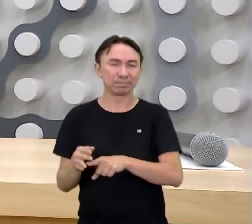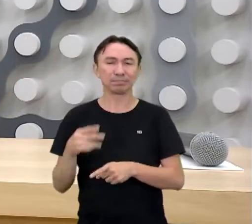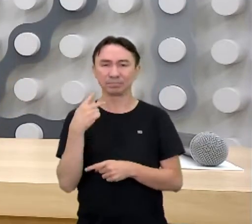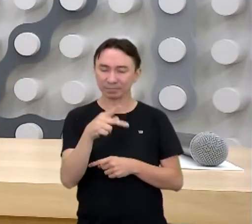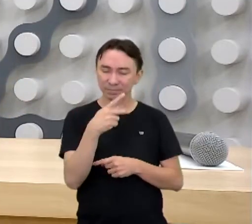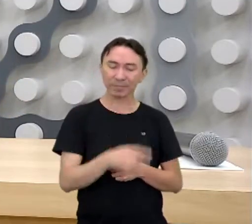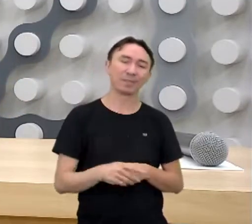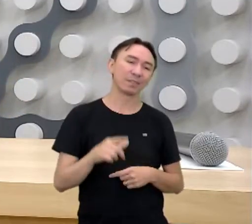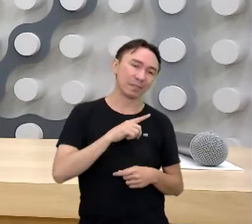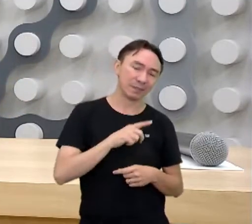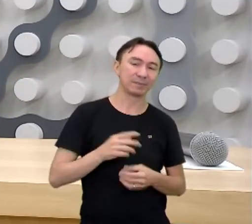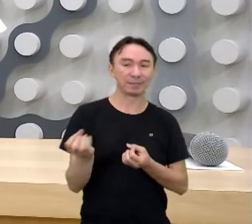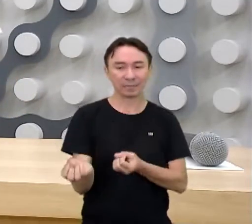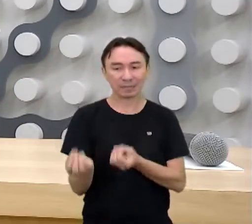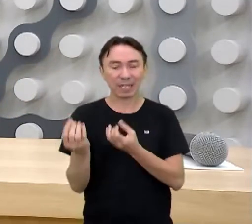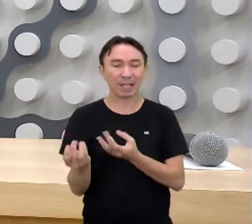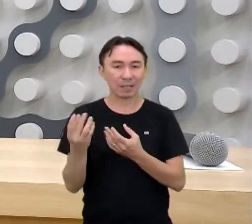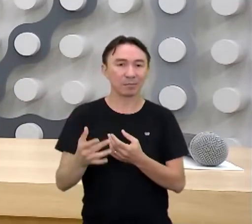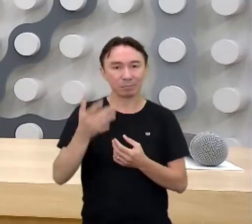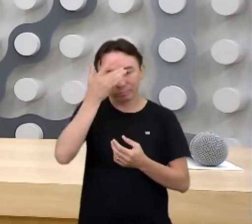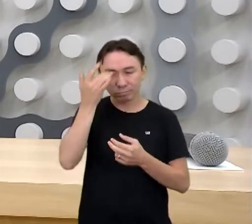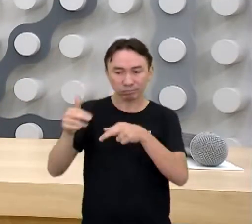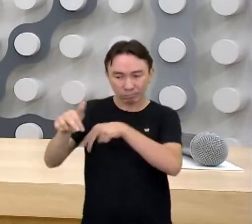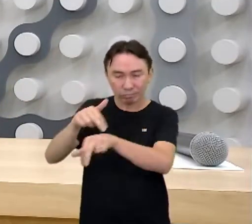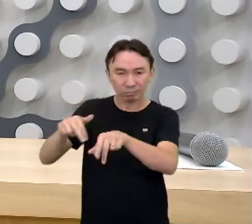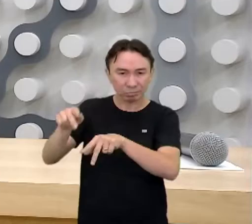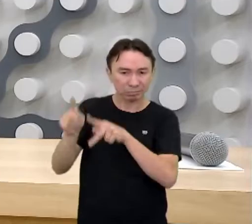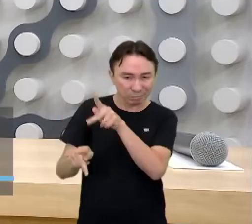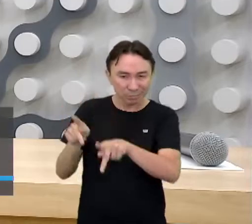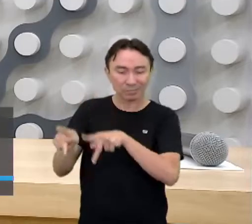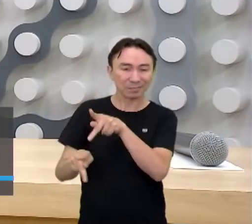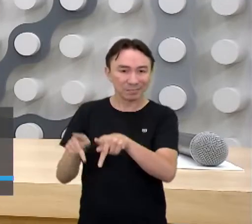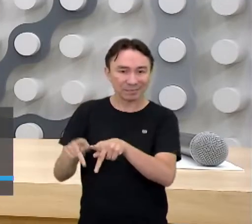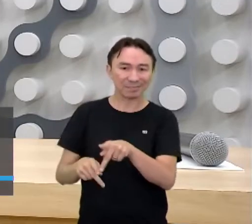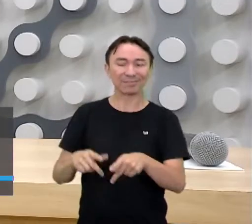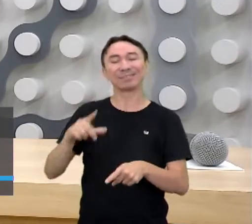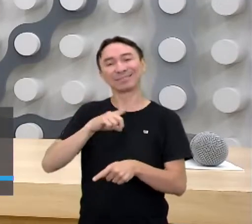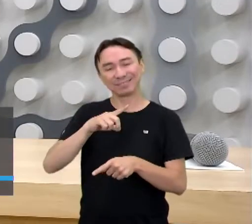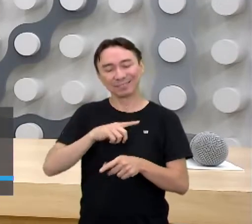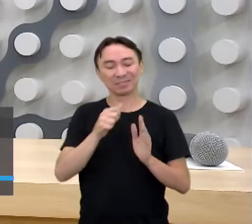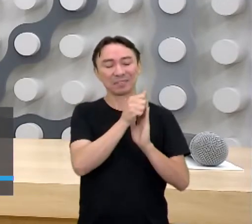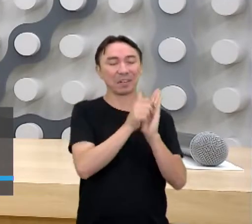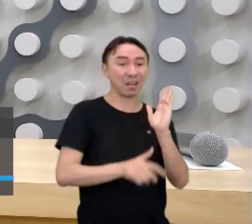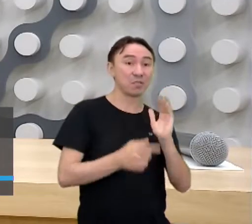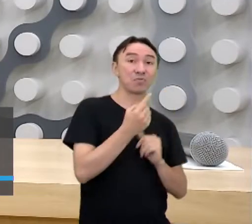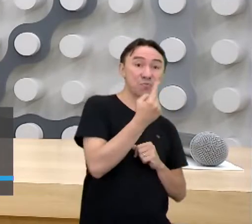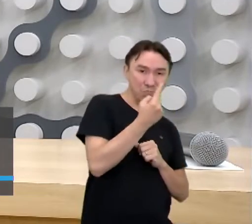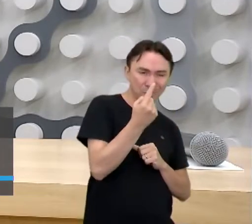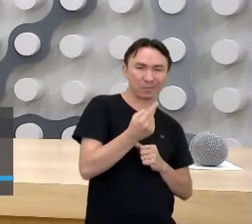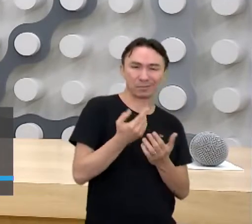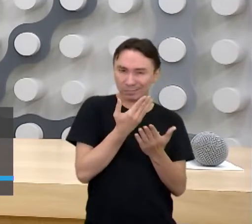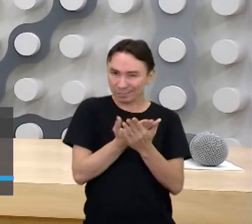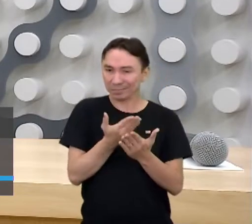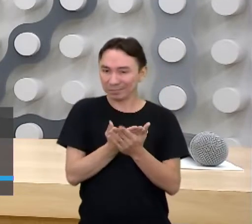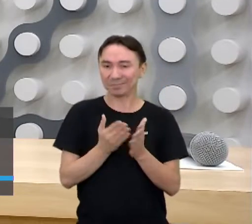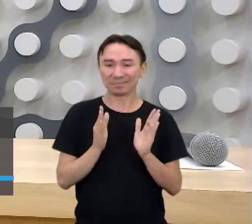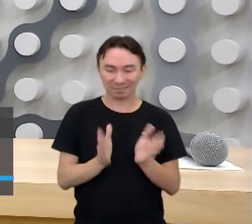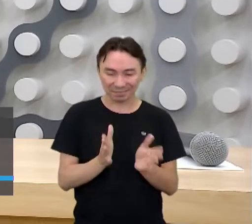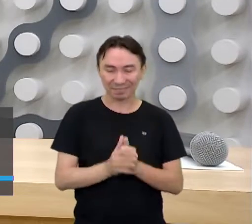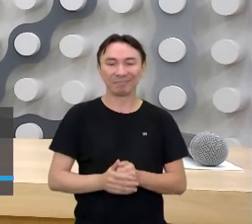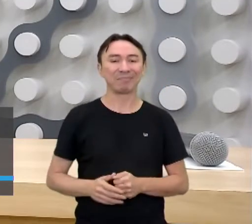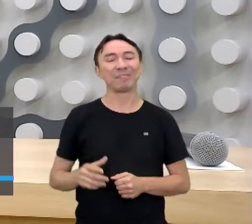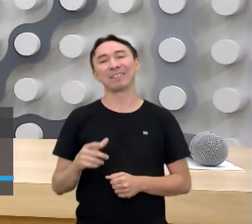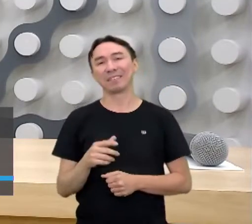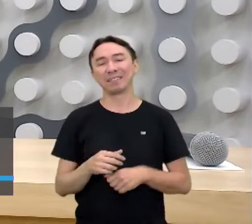desde a atividade 1. E é interessante, né, sempre dar enfoque nessa questão aí de se falar de crescimento